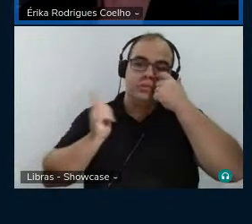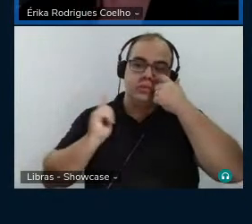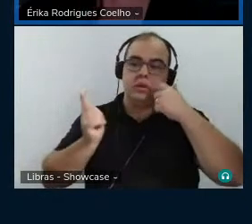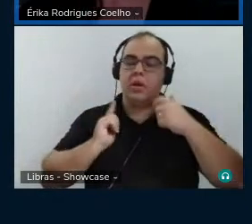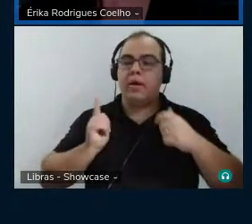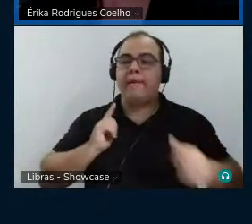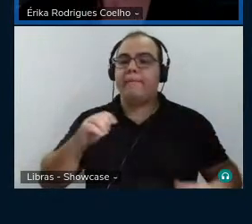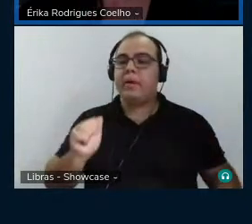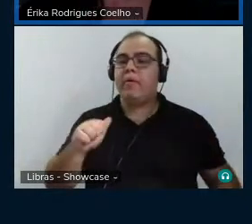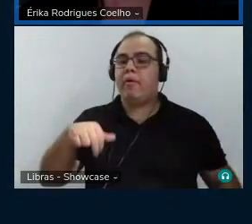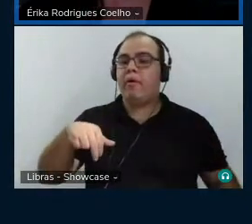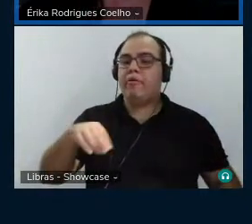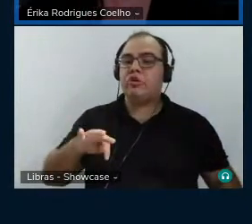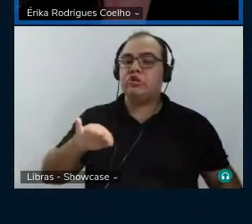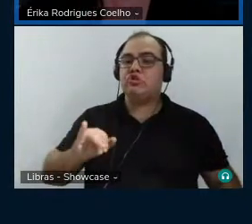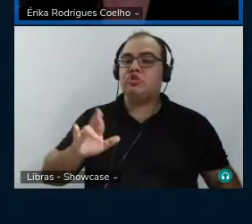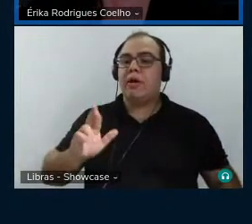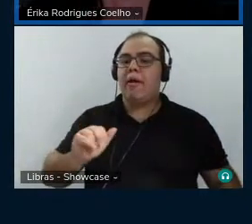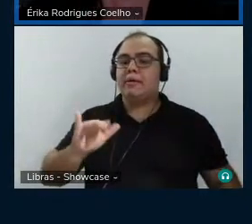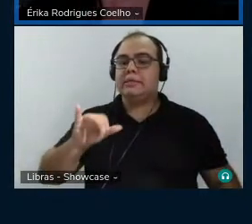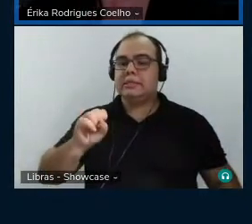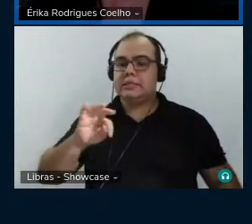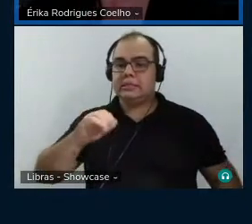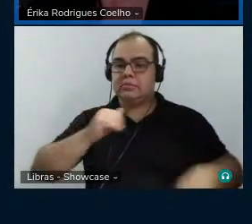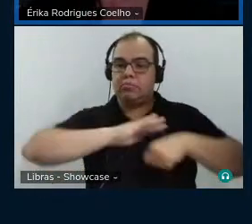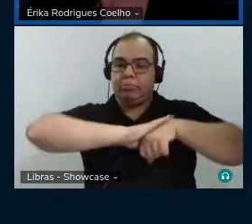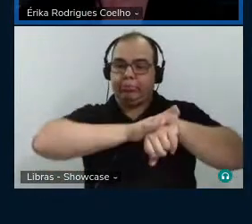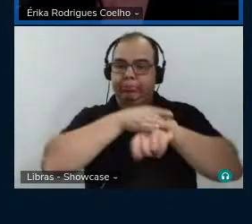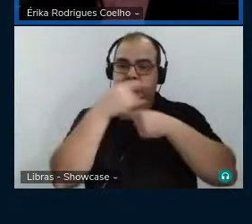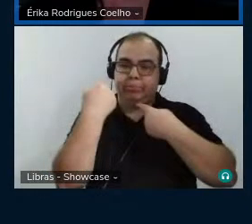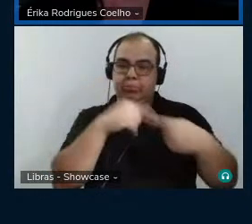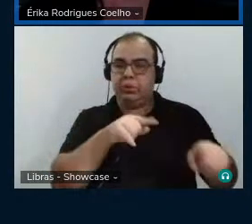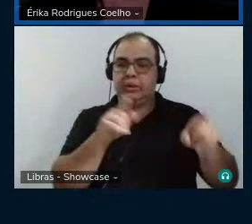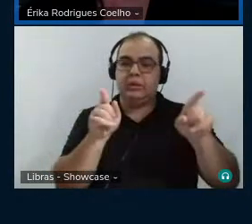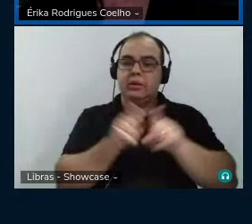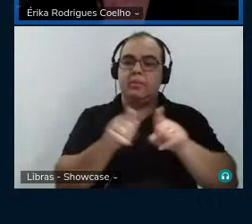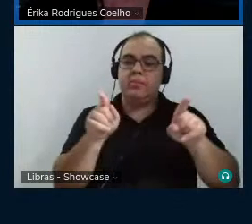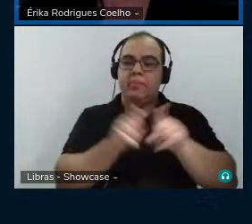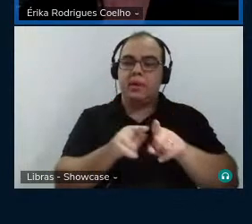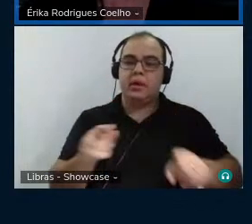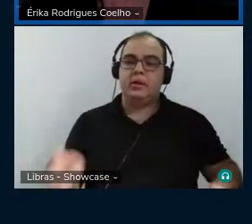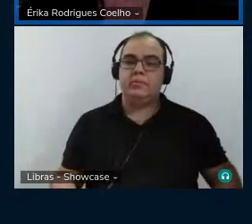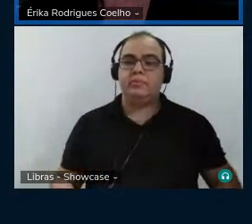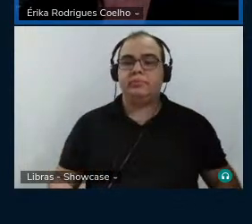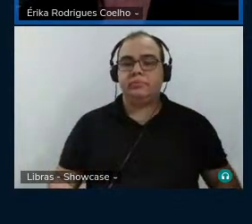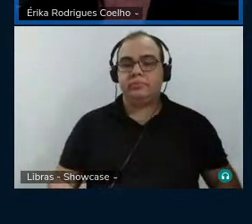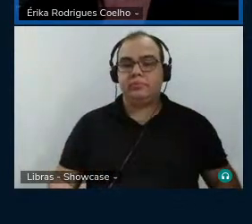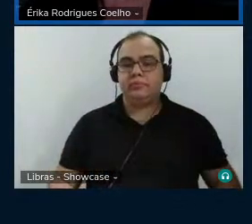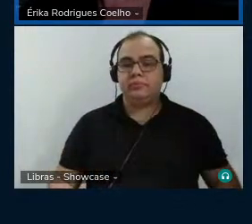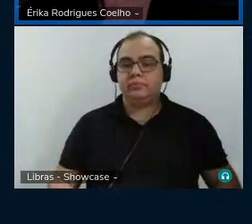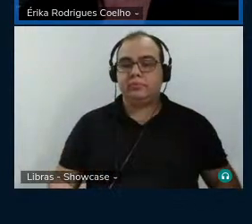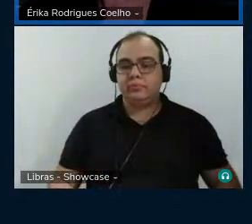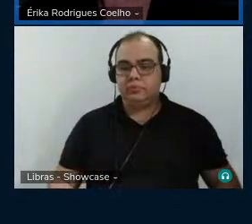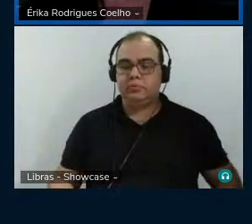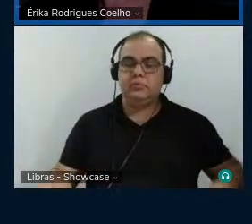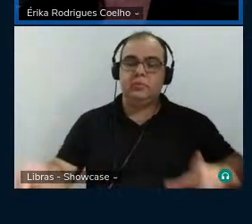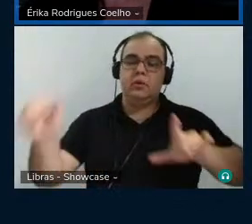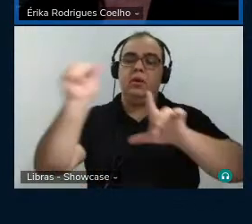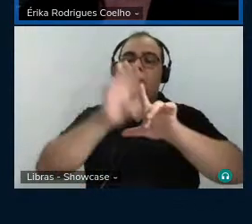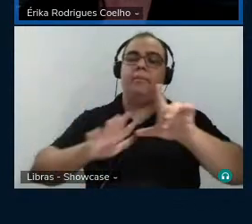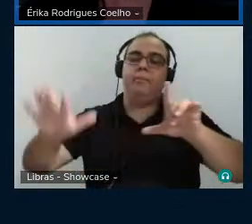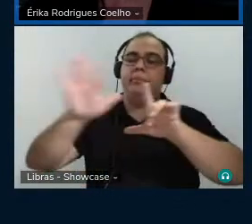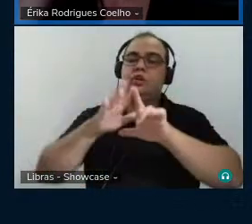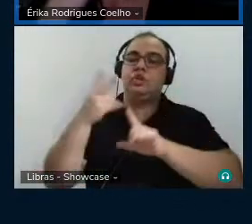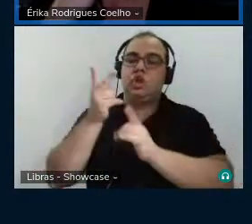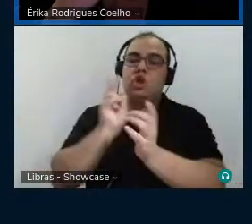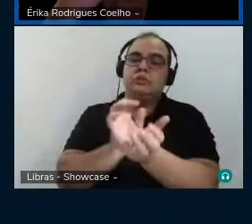no meio da imagem, embaixo tem a imagem de dois crocodilos